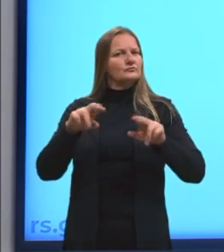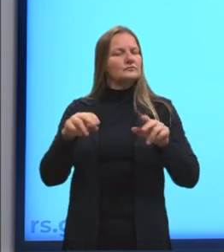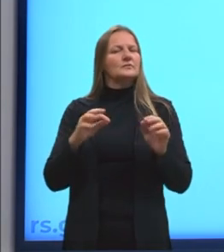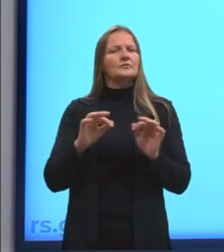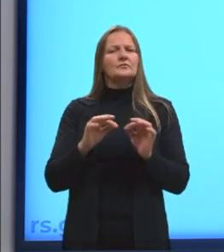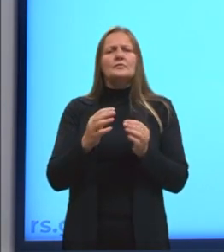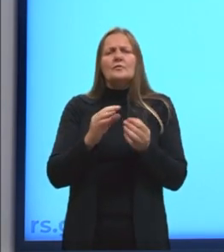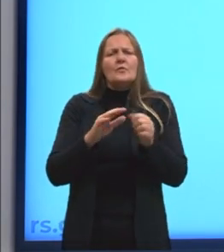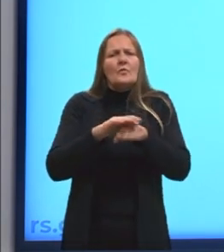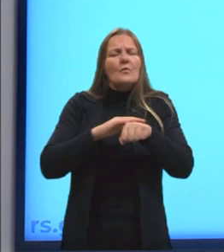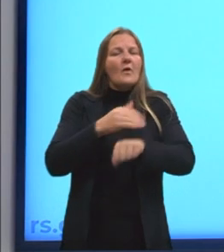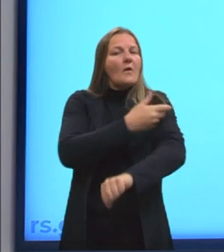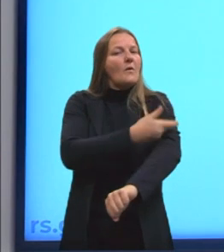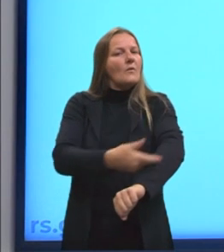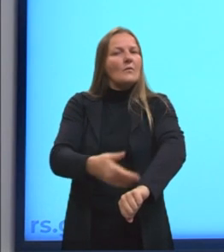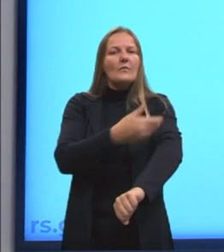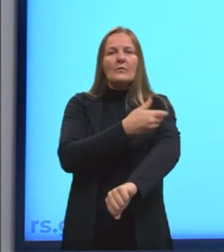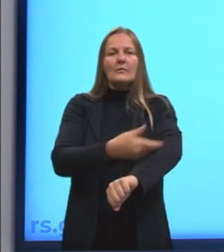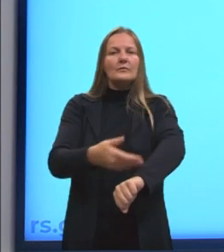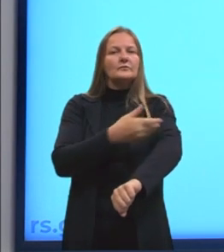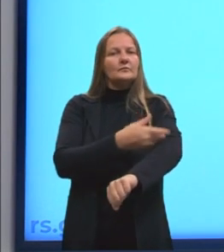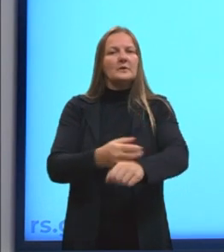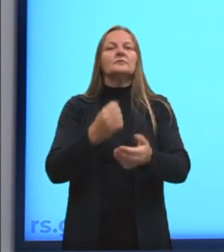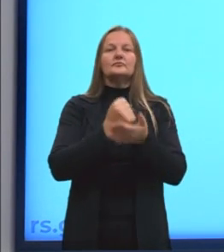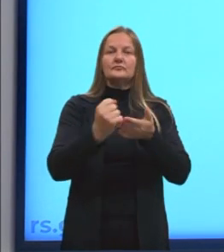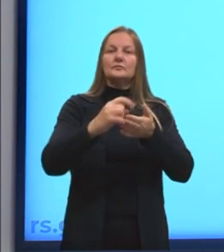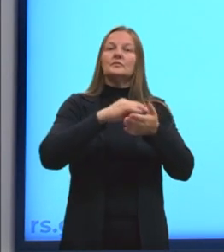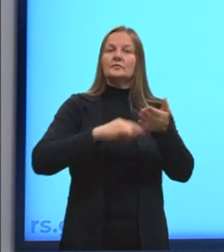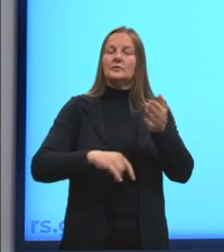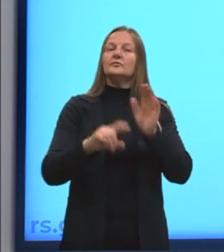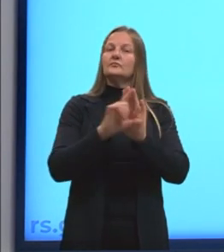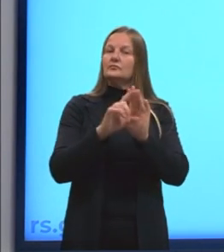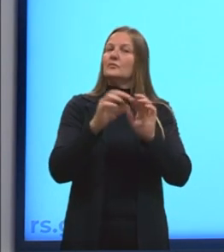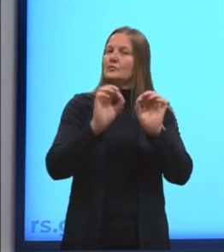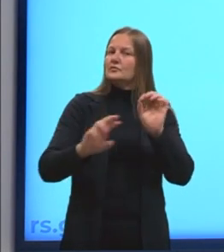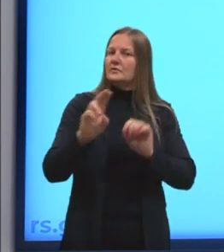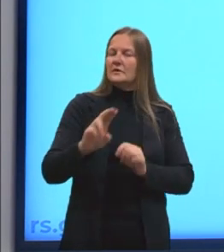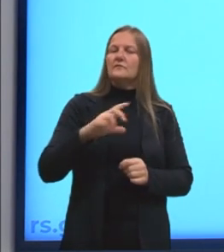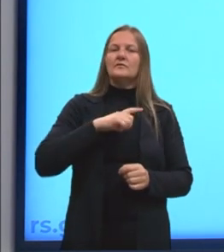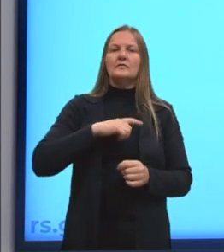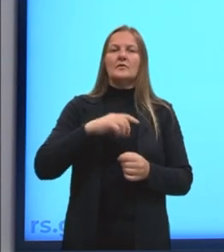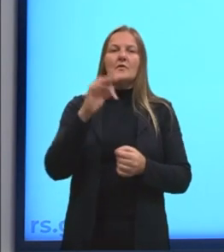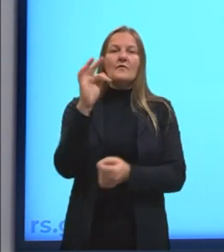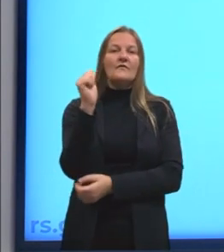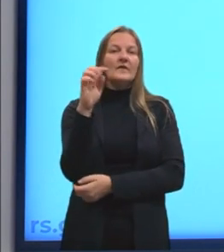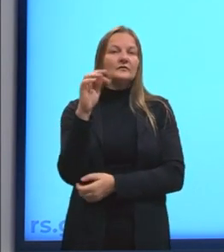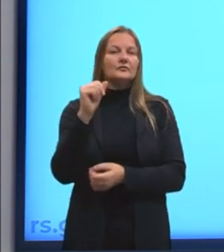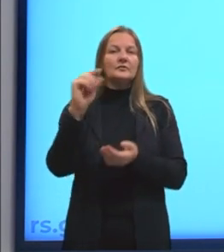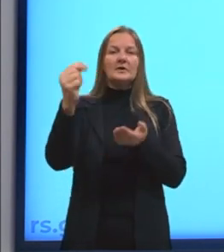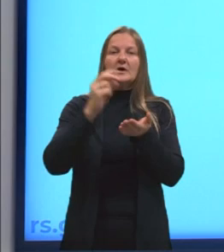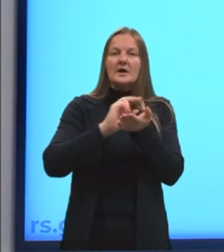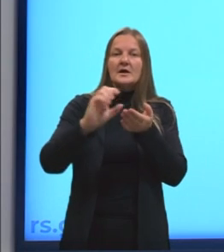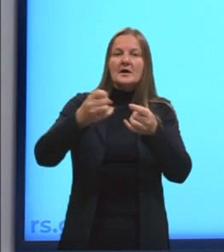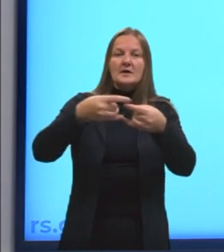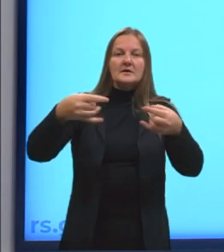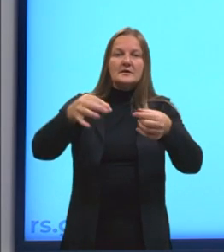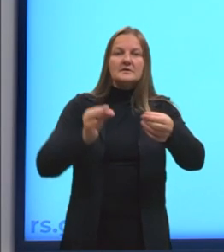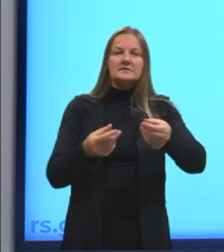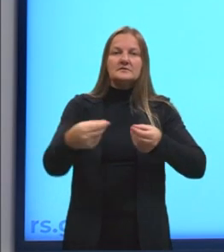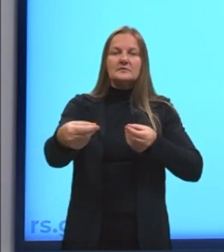com todos os tipos de contratos legais e usuais, como as faturas, os recibos, notas